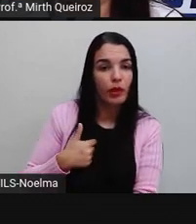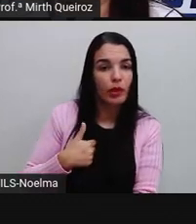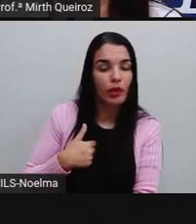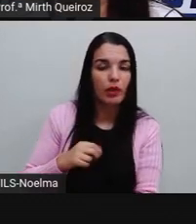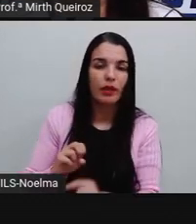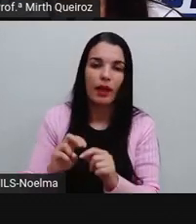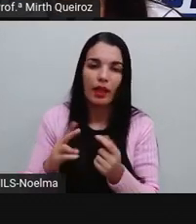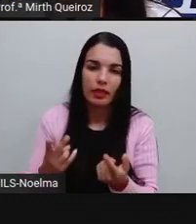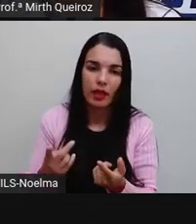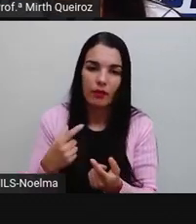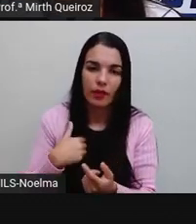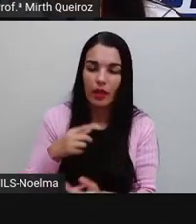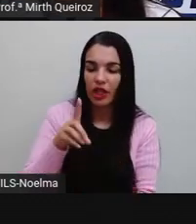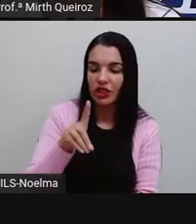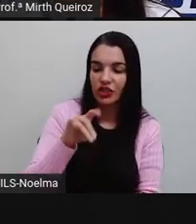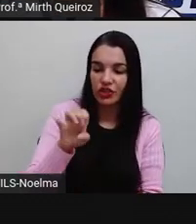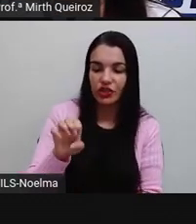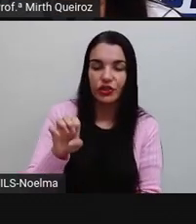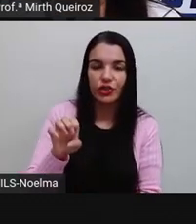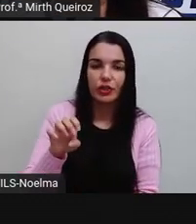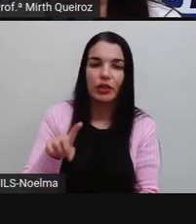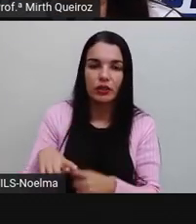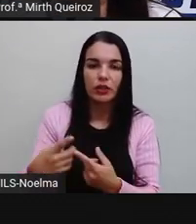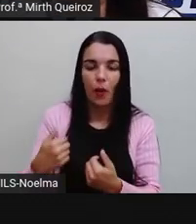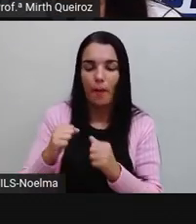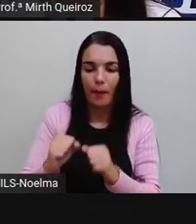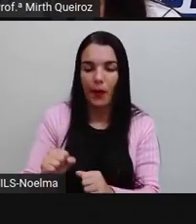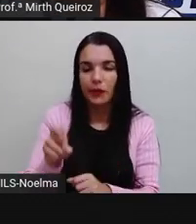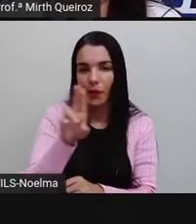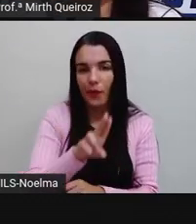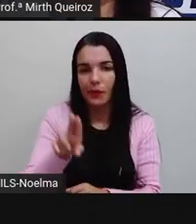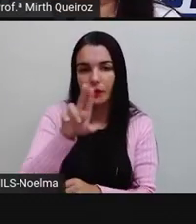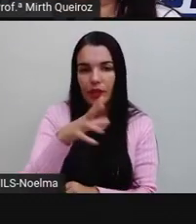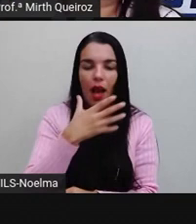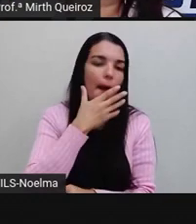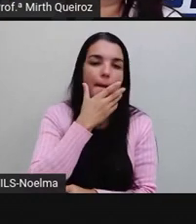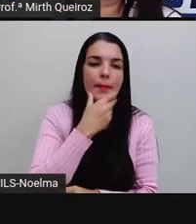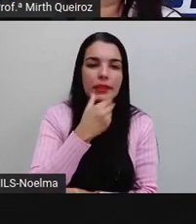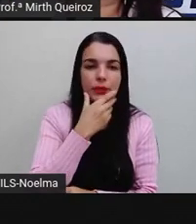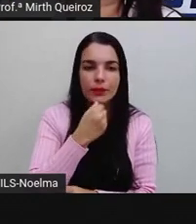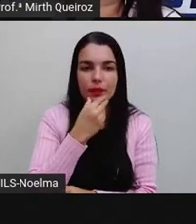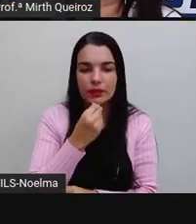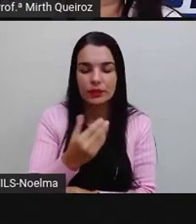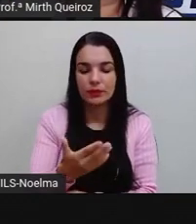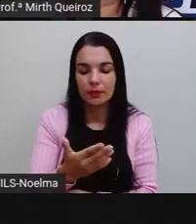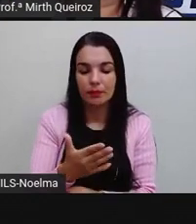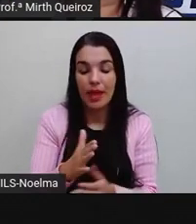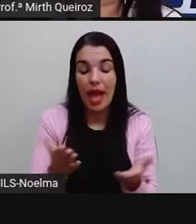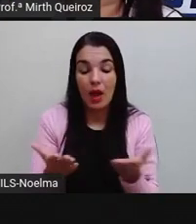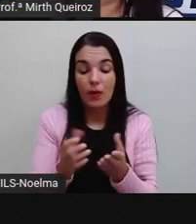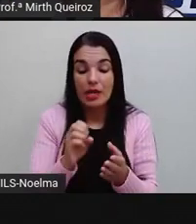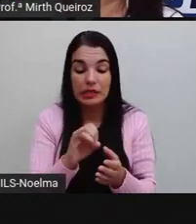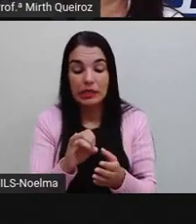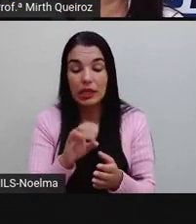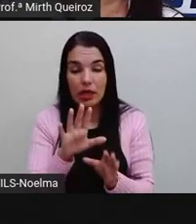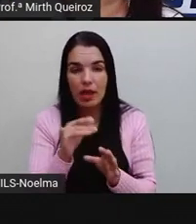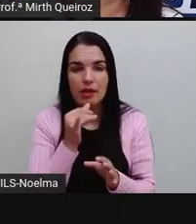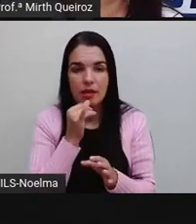Porque nós temos junto de mim, certo? Junto de. Agora, se fosse, haviam sempre mulheres